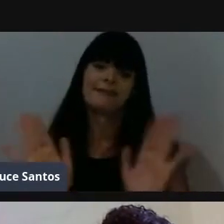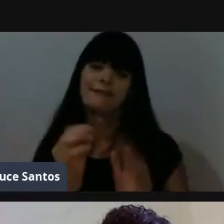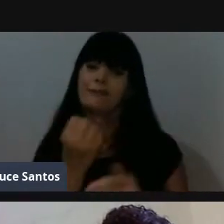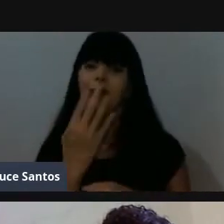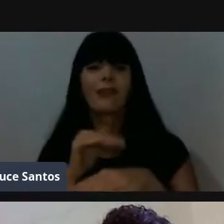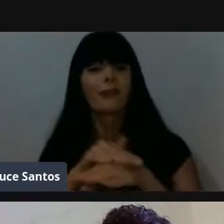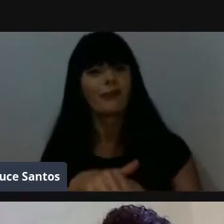Boa noite.